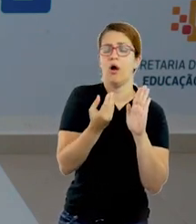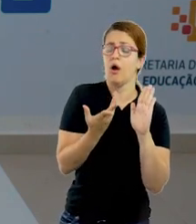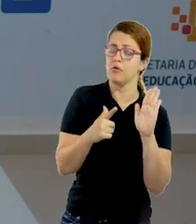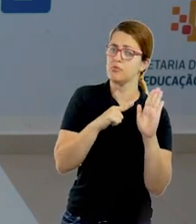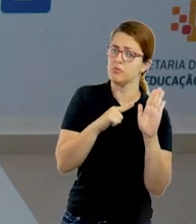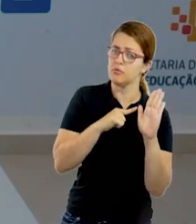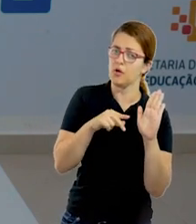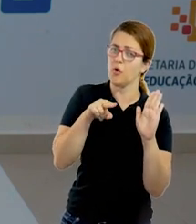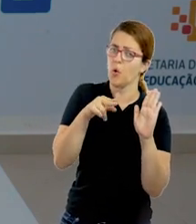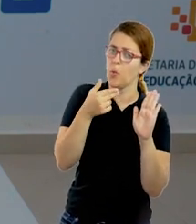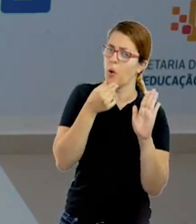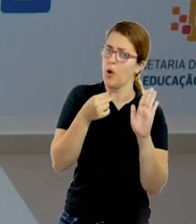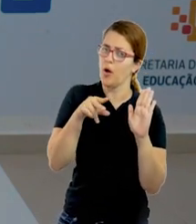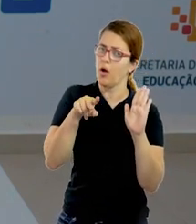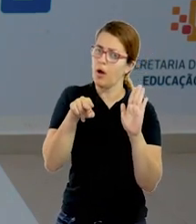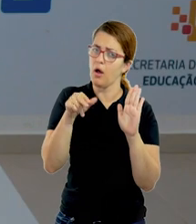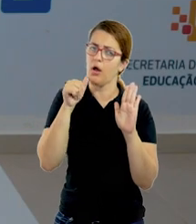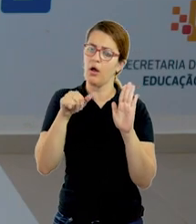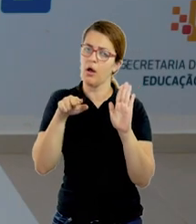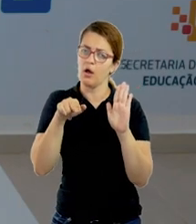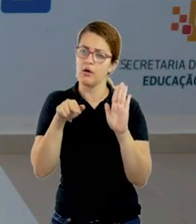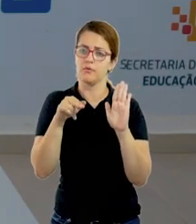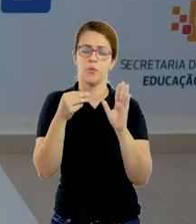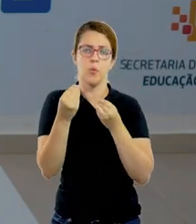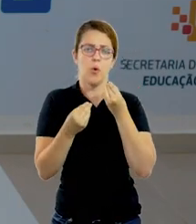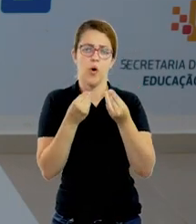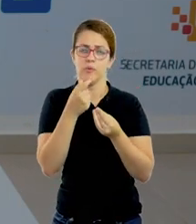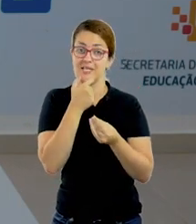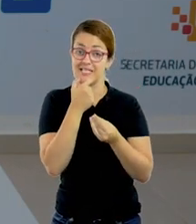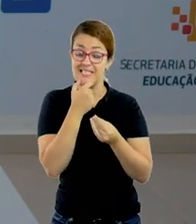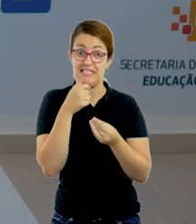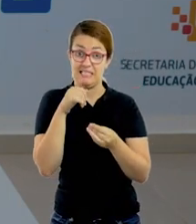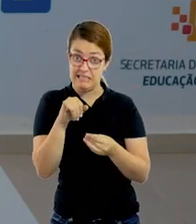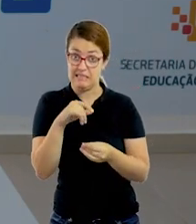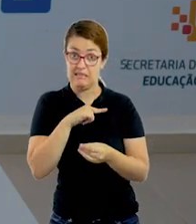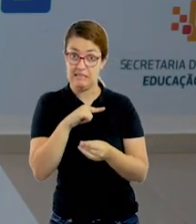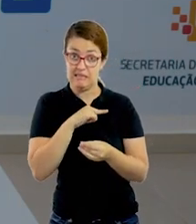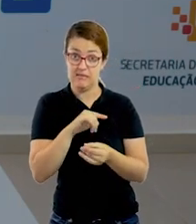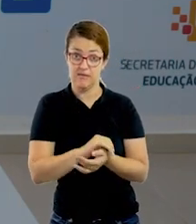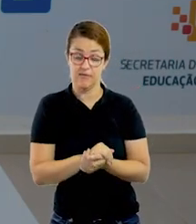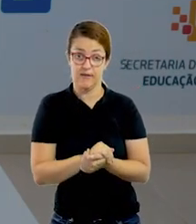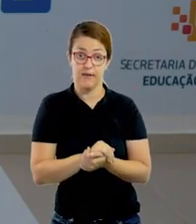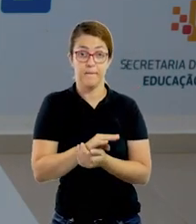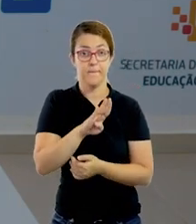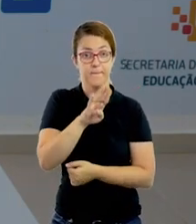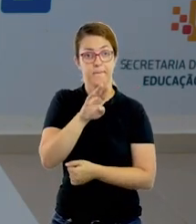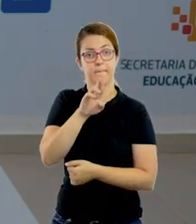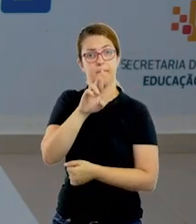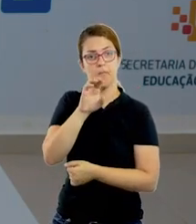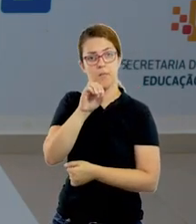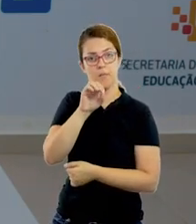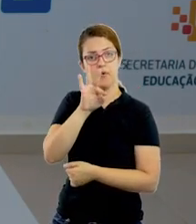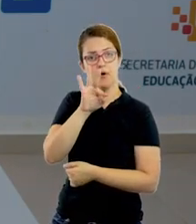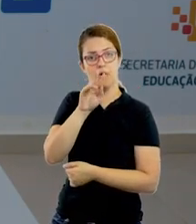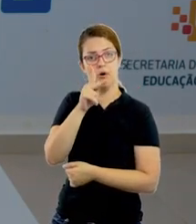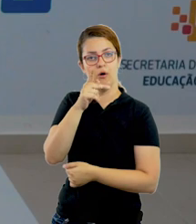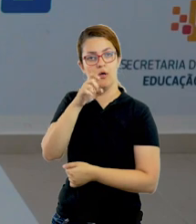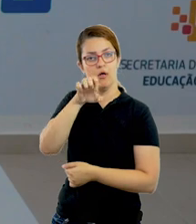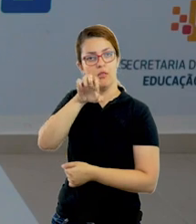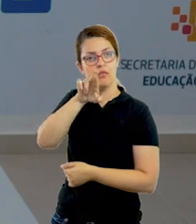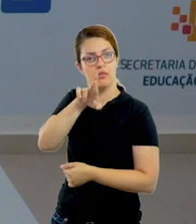irmã. Como é que eu vou falar isso em inglês? Ah, então presta atenção. Se eu tiver um irmão, eu vou chamá-lo de brother.